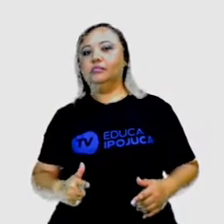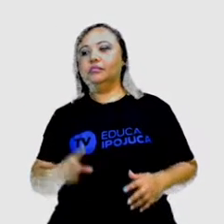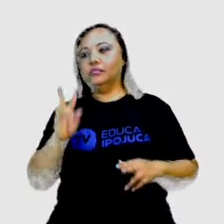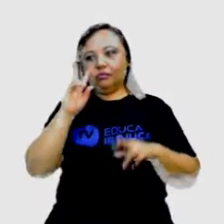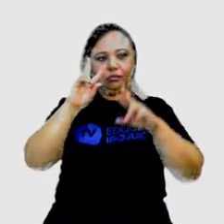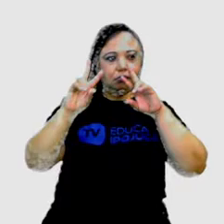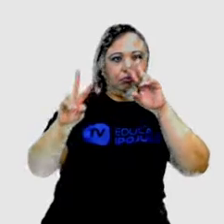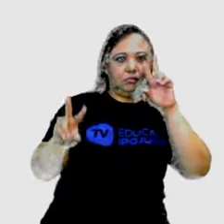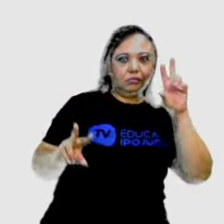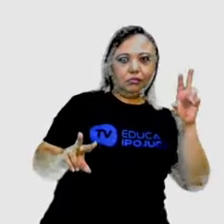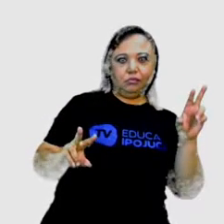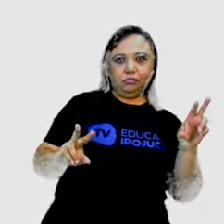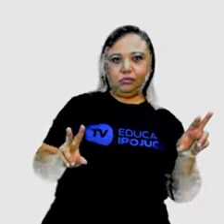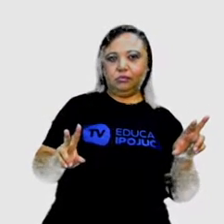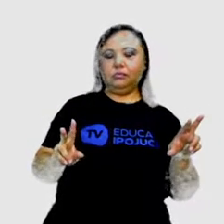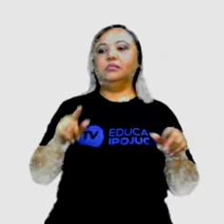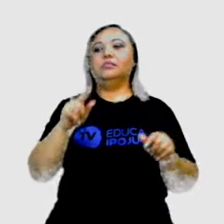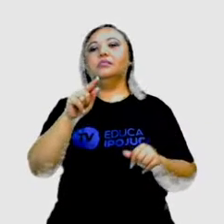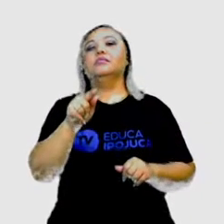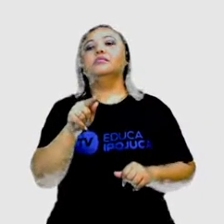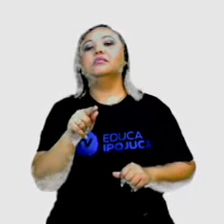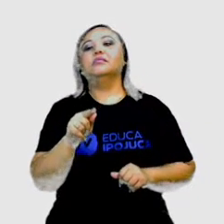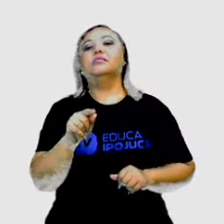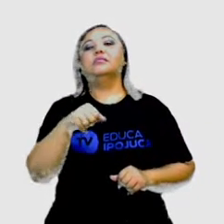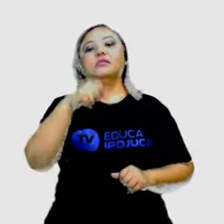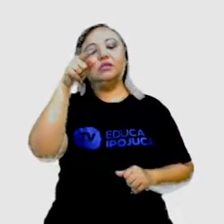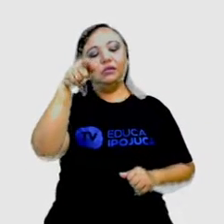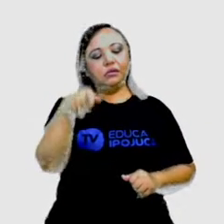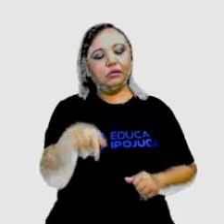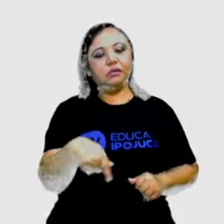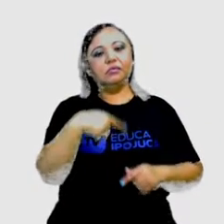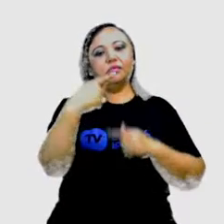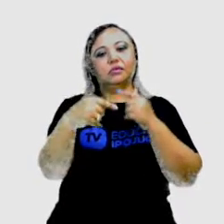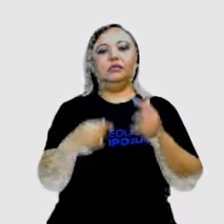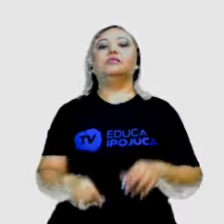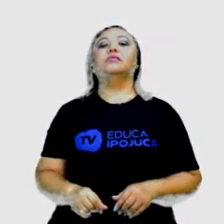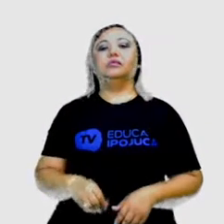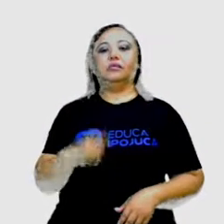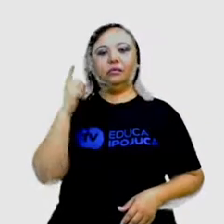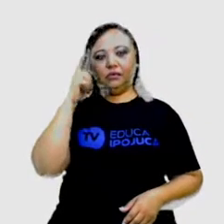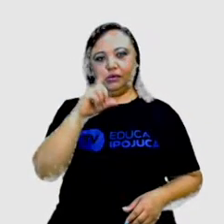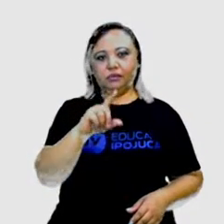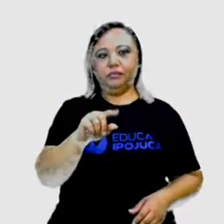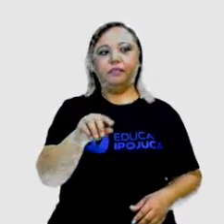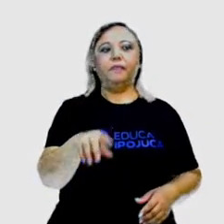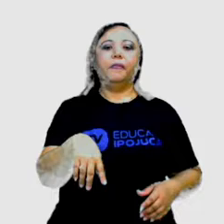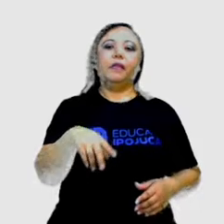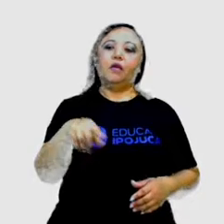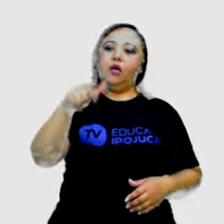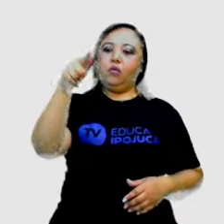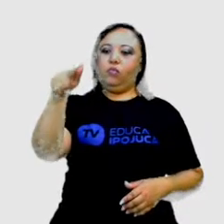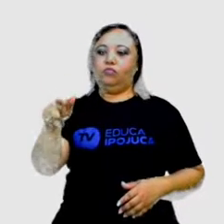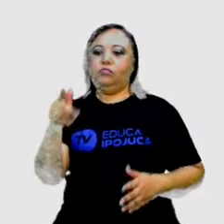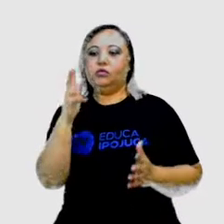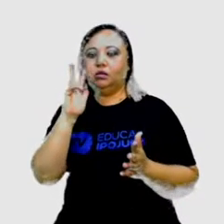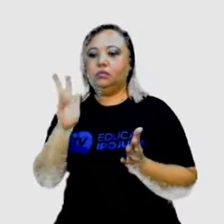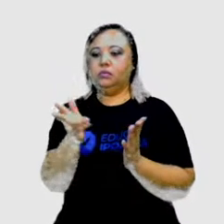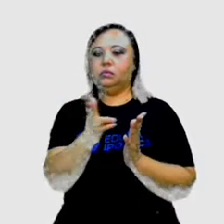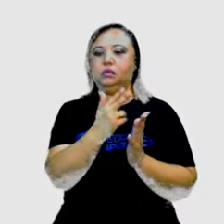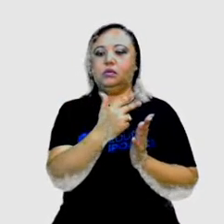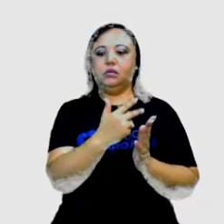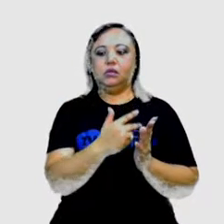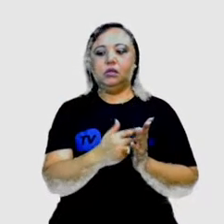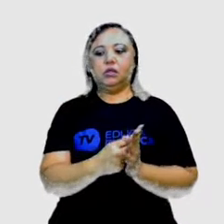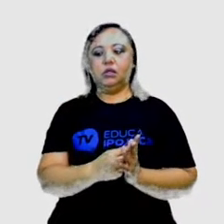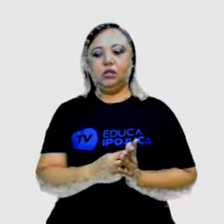o artista fez como fosse a metade do planeta Terra e começou a tirar de dentro deles. Tem muitas